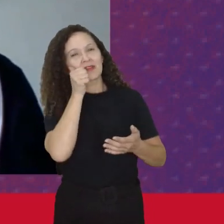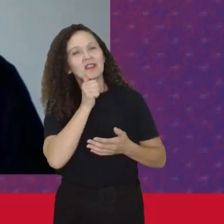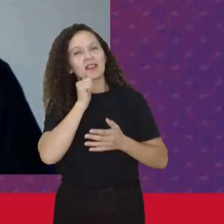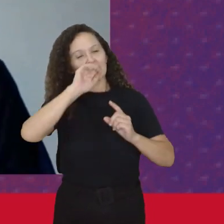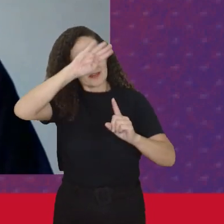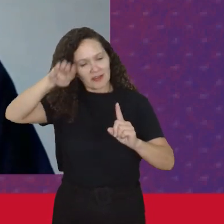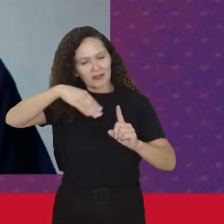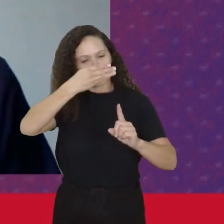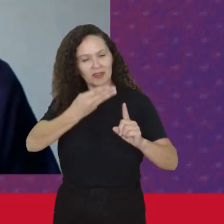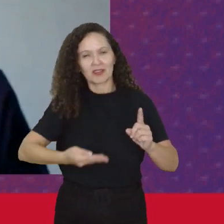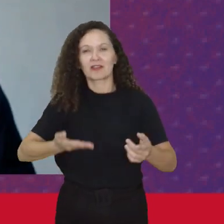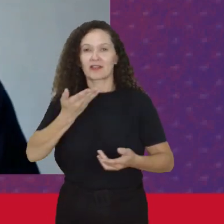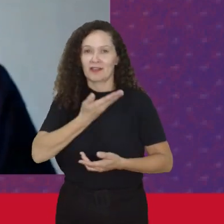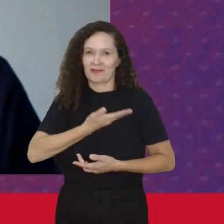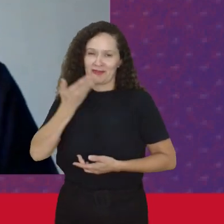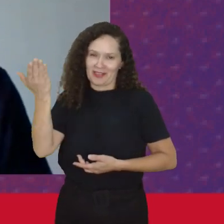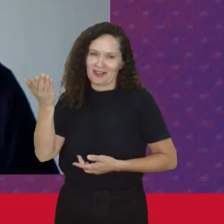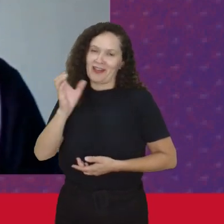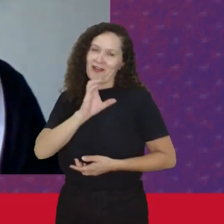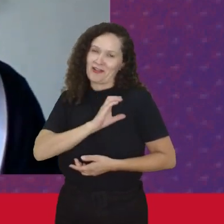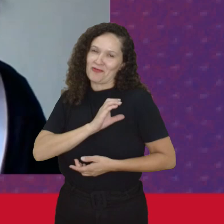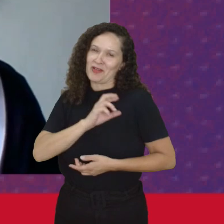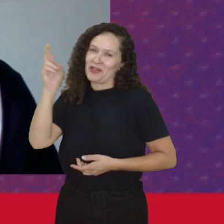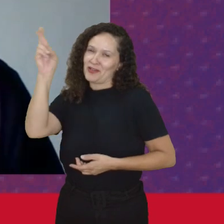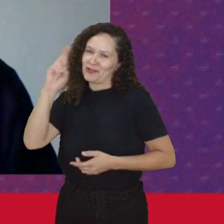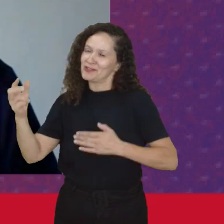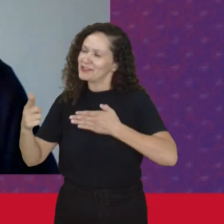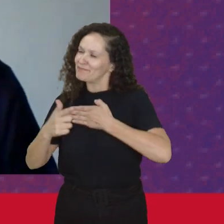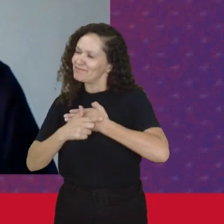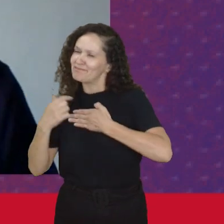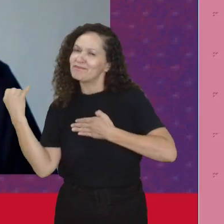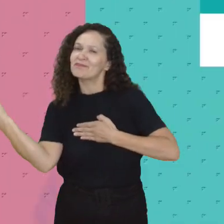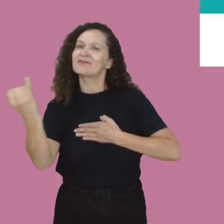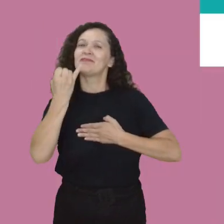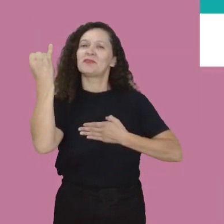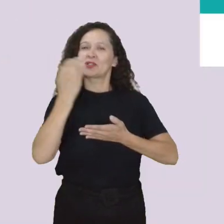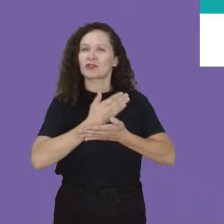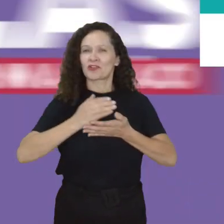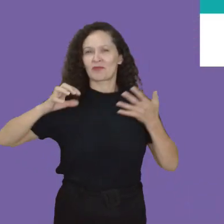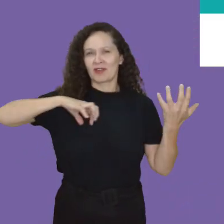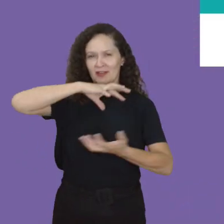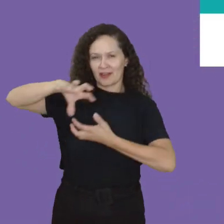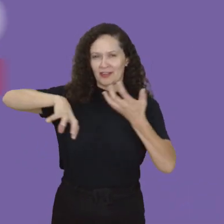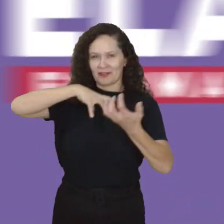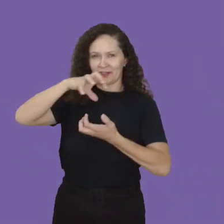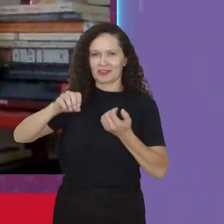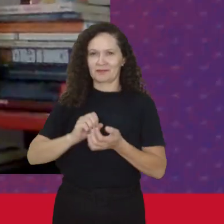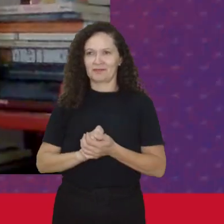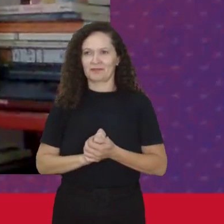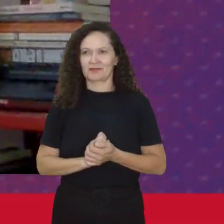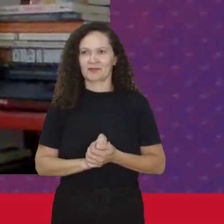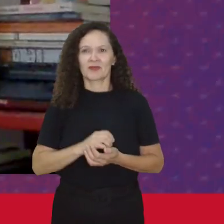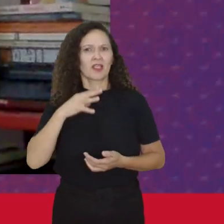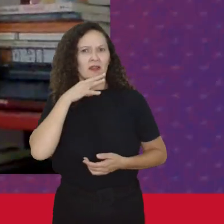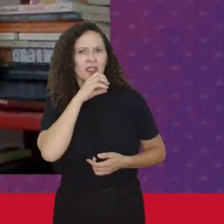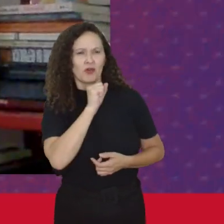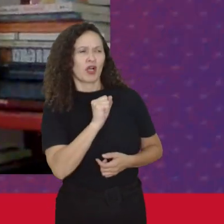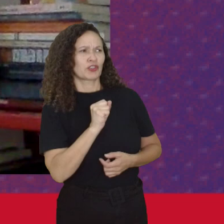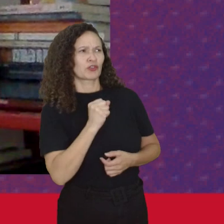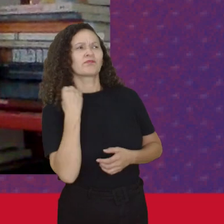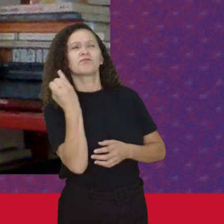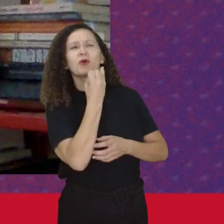Às camaradas Russas Que tiveram Esse papel Tão protagônico No início Da revolução Eu acho Que algumas coisas Que eu